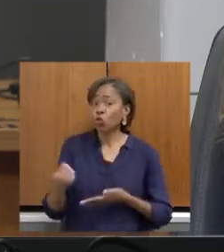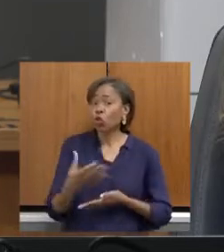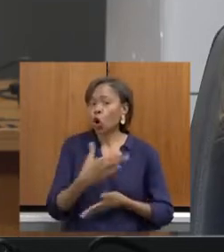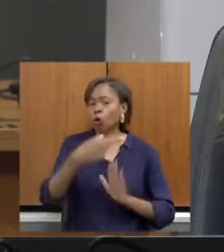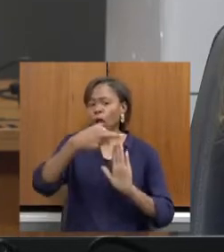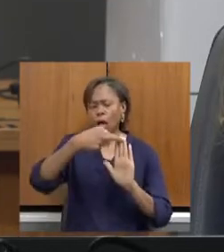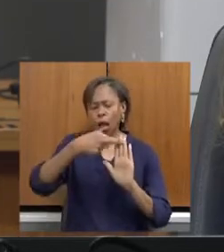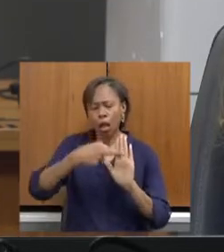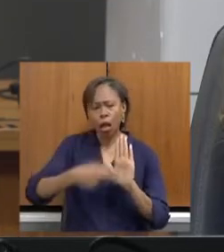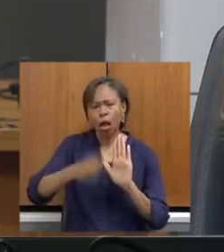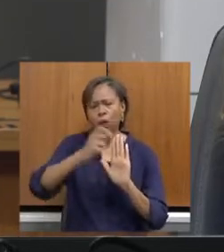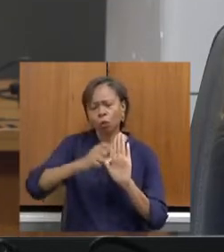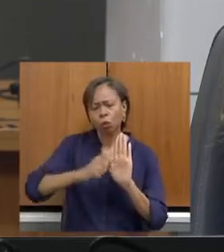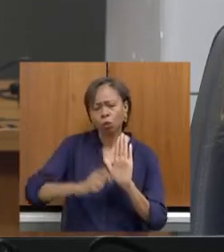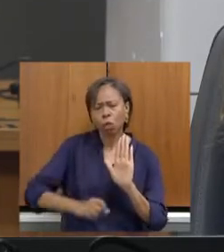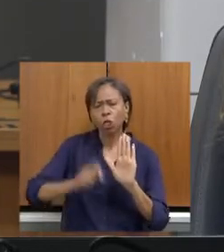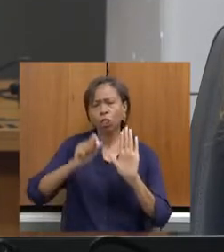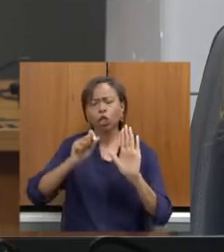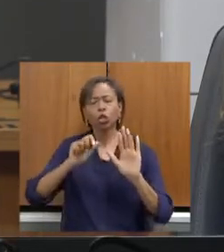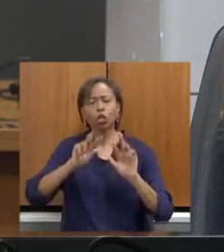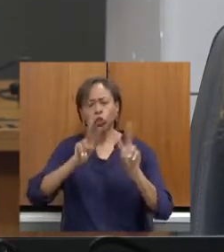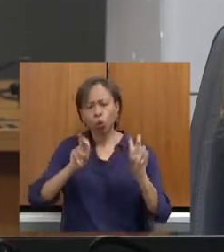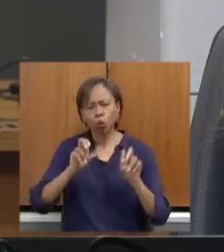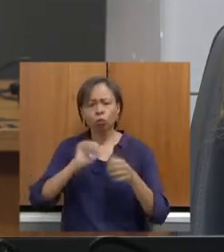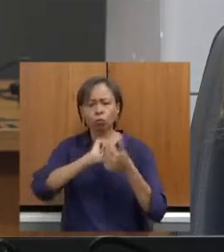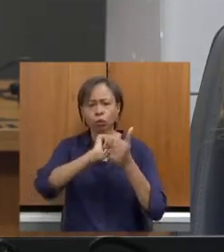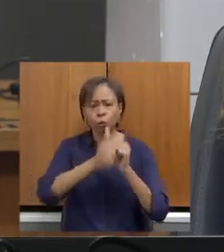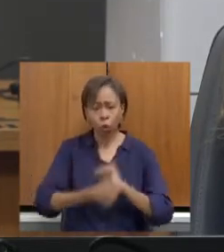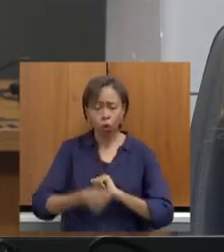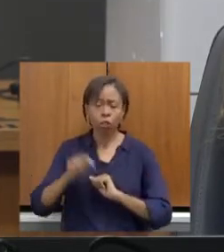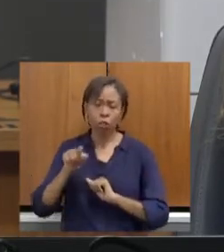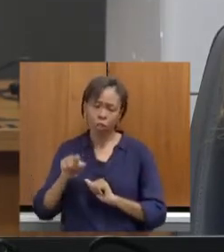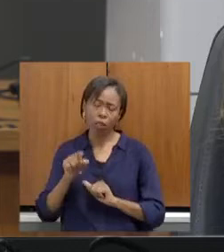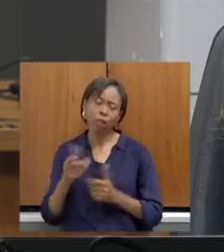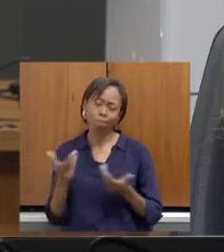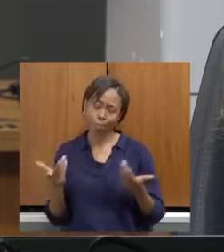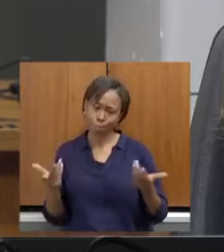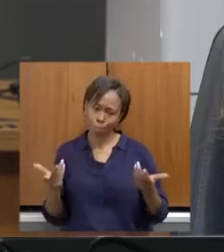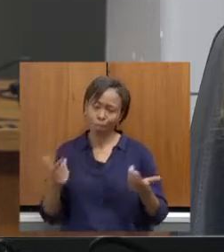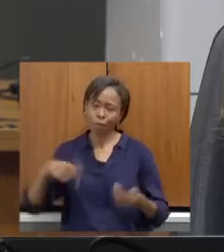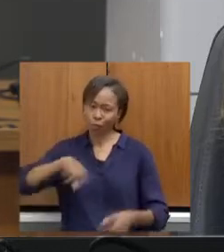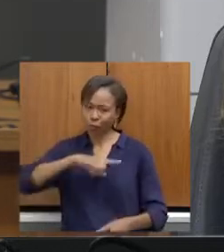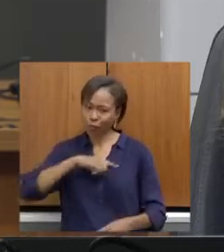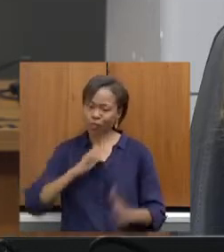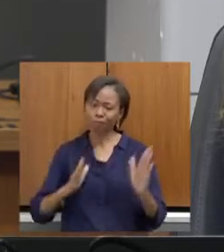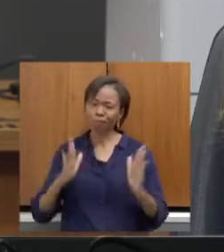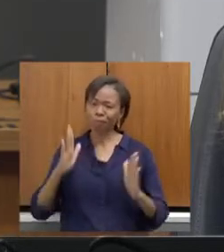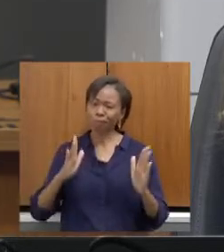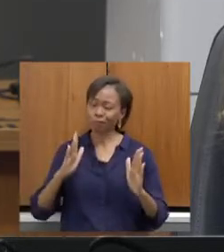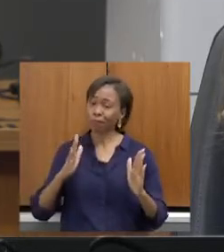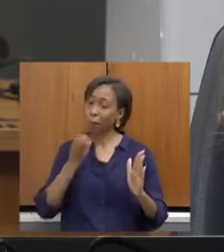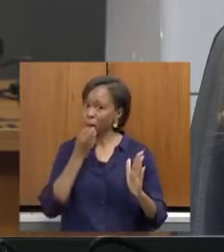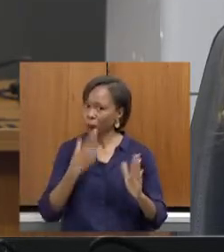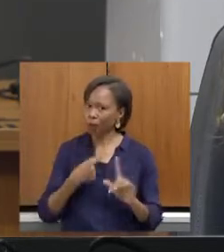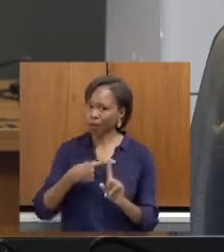do critério esportes, a partir dos resultados dessas evidências. Então nós estamos num momento muito positivo.